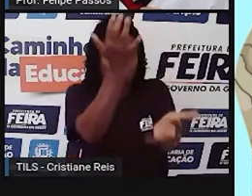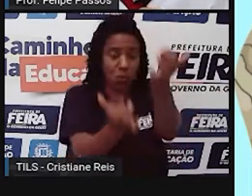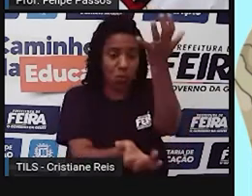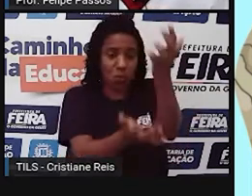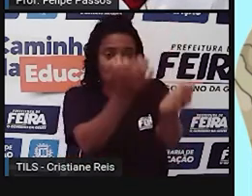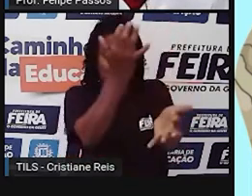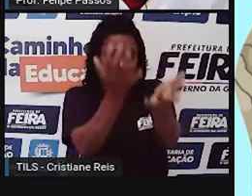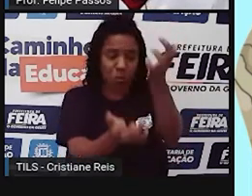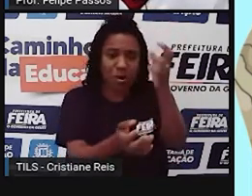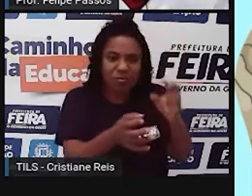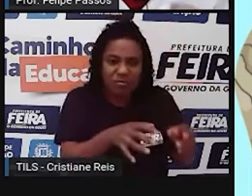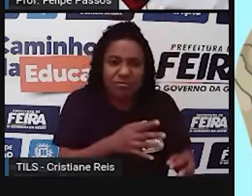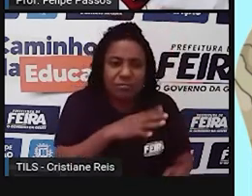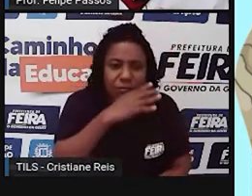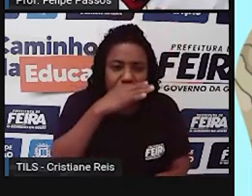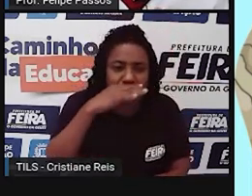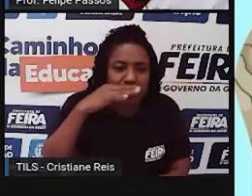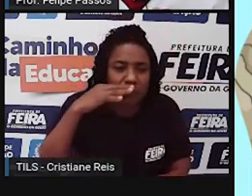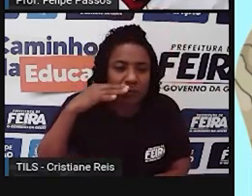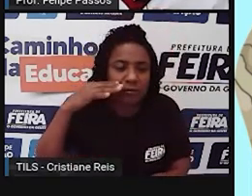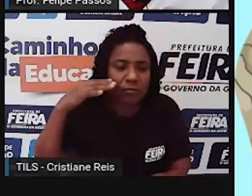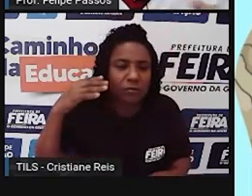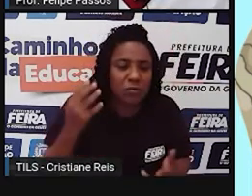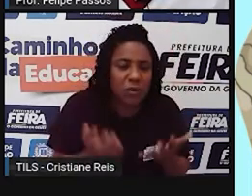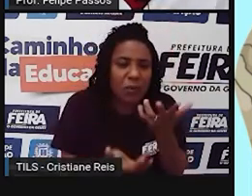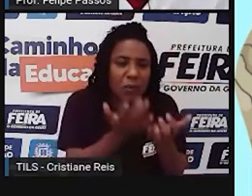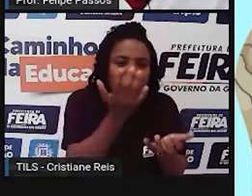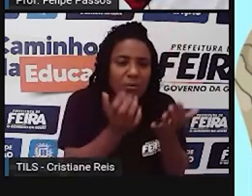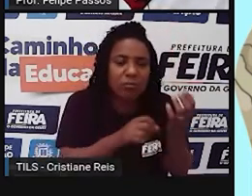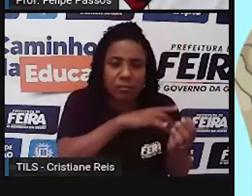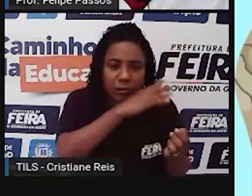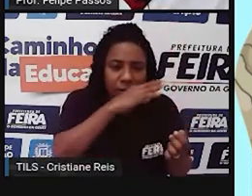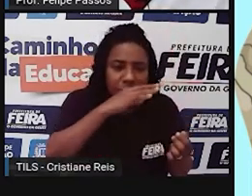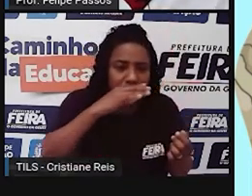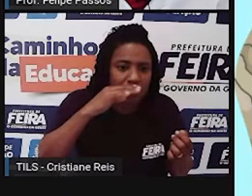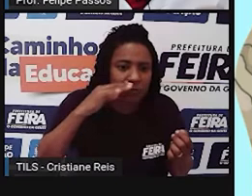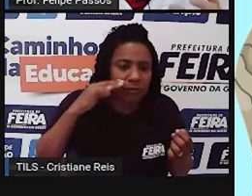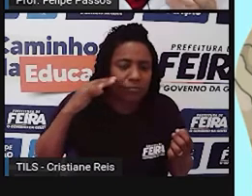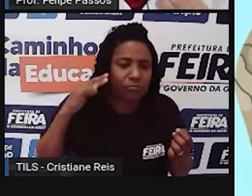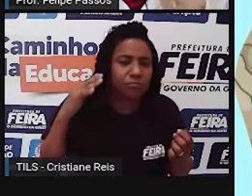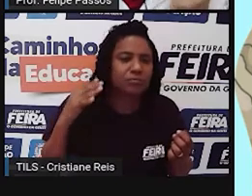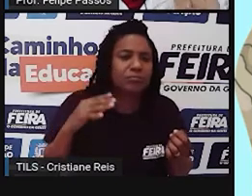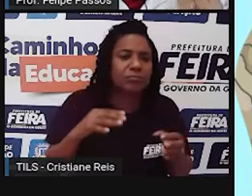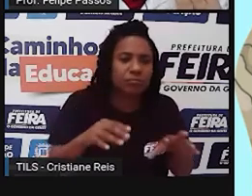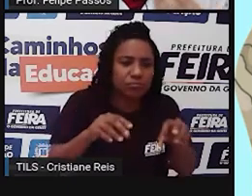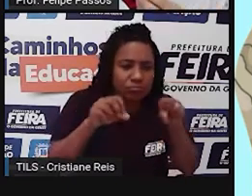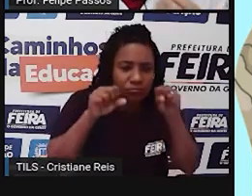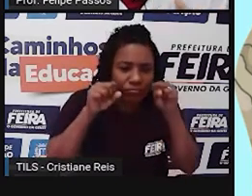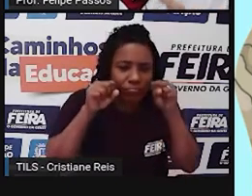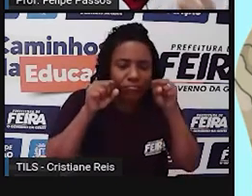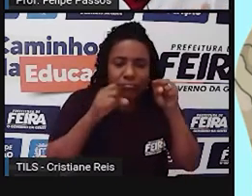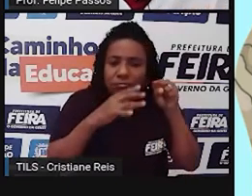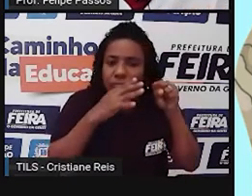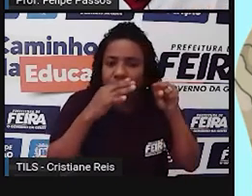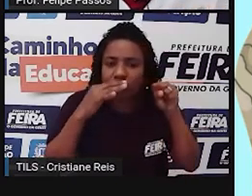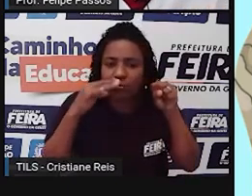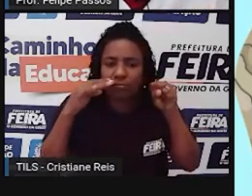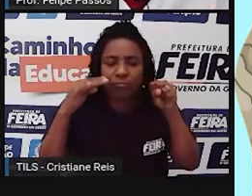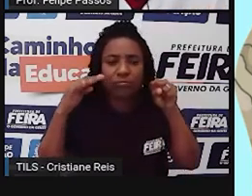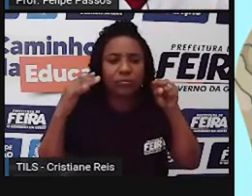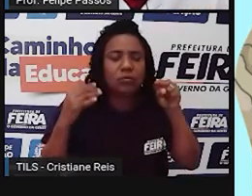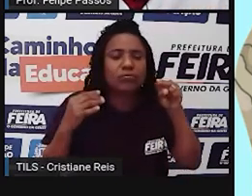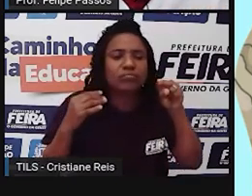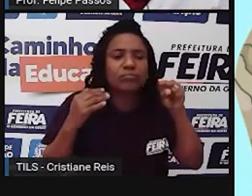percebeu, ó, o cheiro dessa carne tá diferente. Esse animal que morreu no incêndio, de repente o cheiro tá mais chamativo